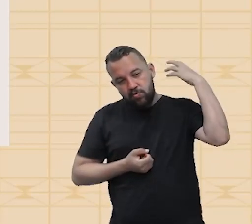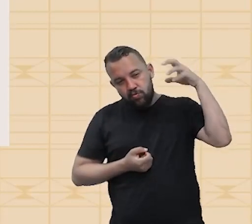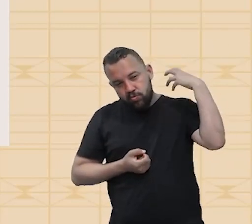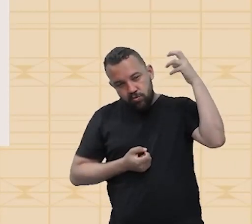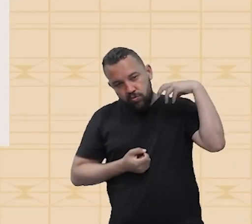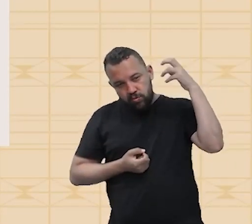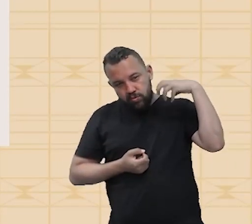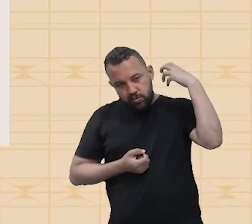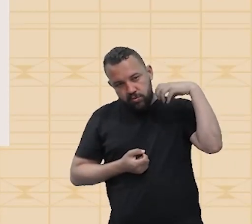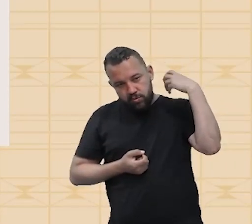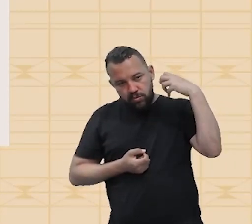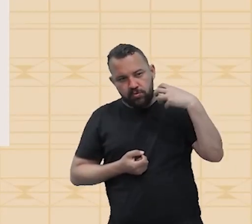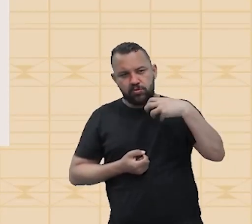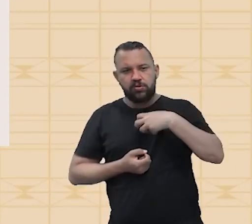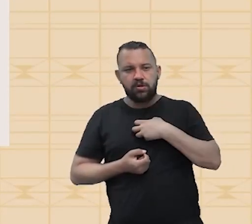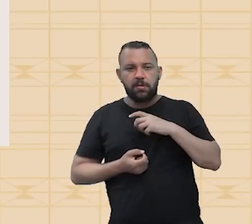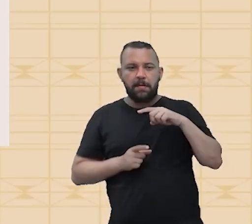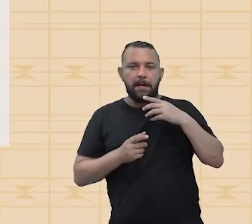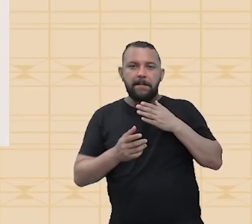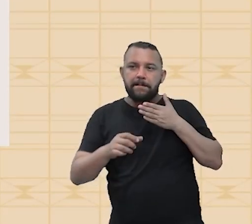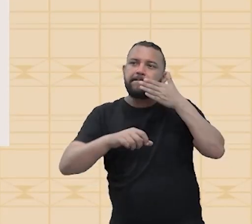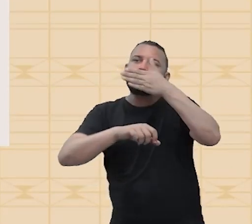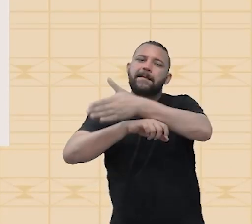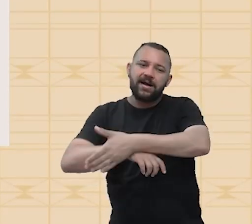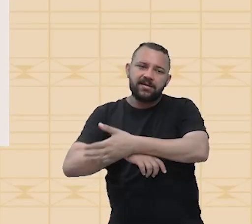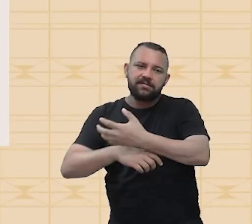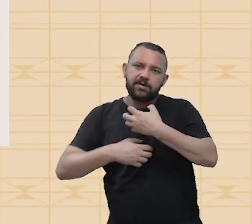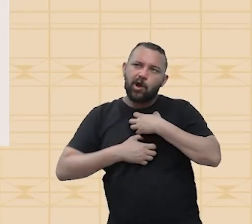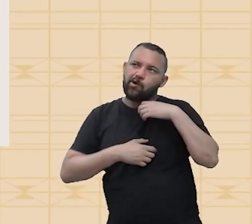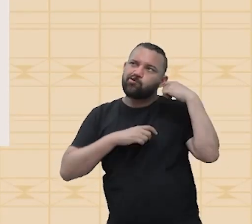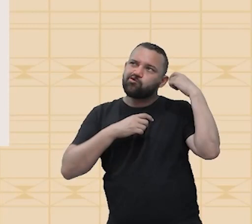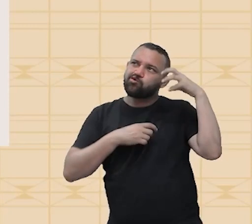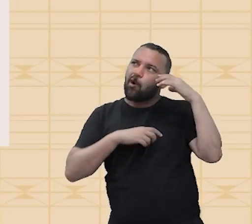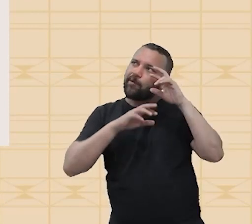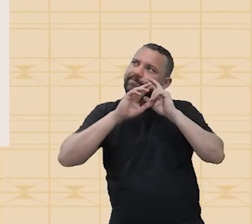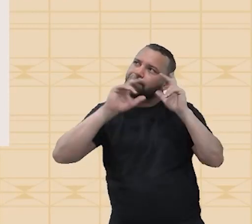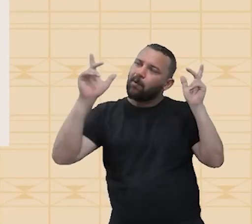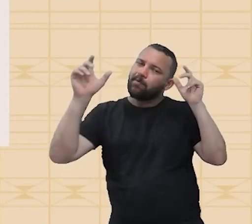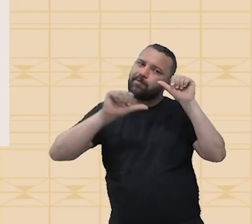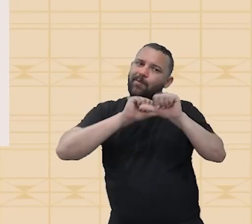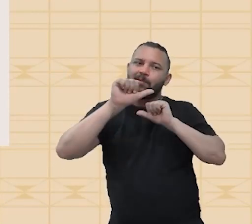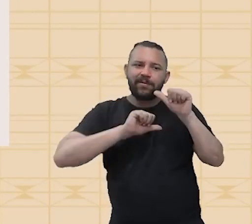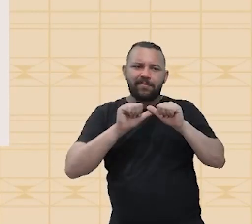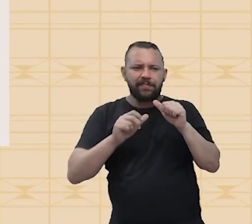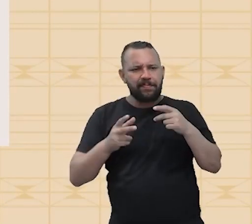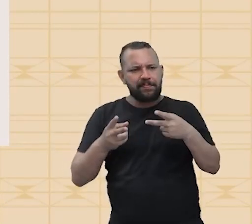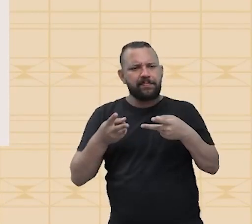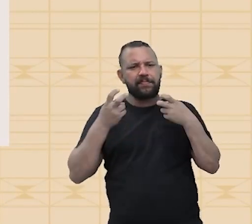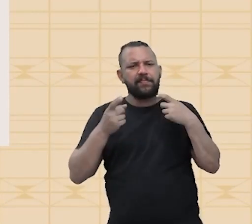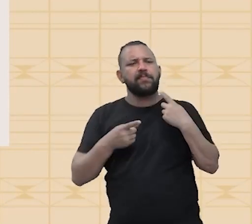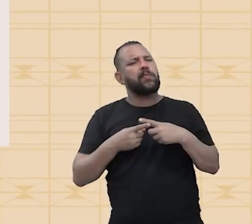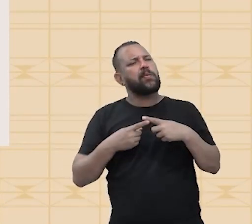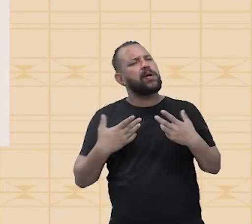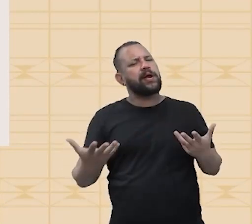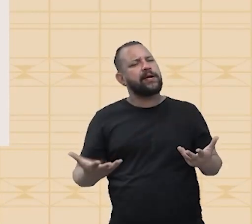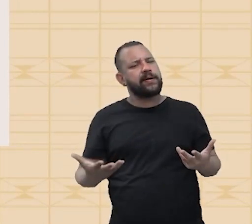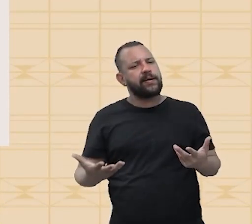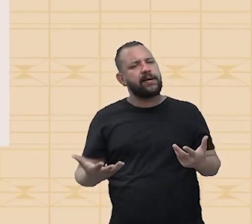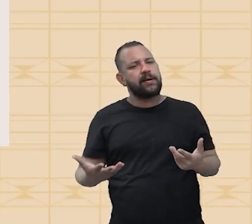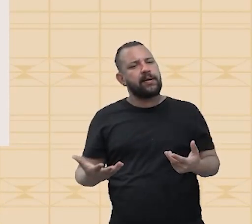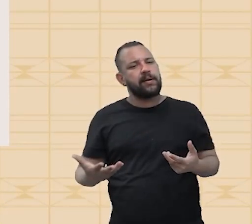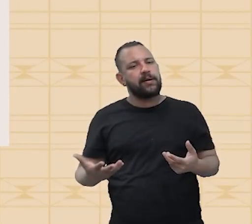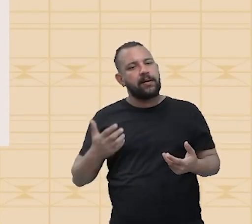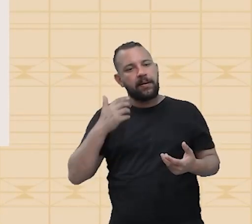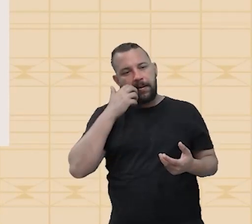da sirene é de um jeito, mas quando ela passa, você já notou que esse som, ele muda? Aí você deve estar dizendo, ah, Paulo, é óbvio que muda,